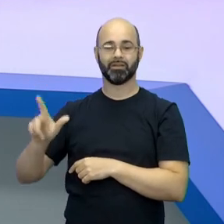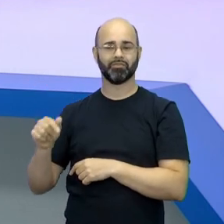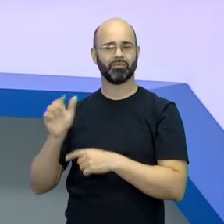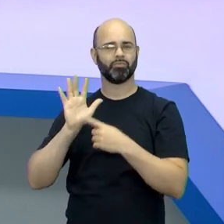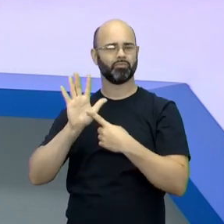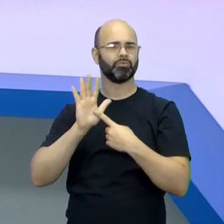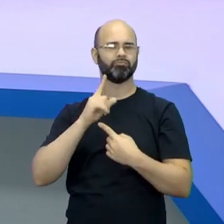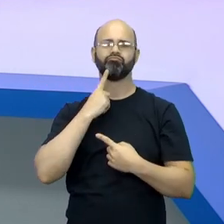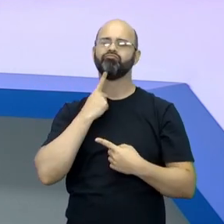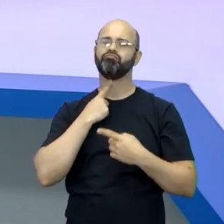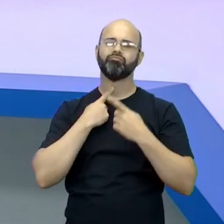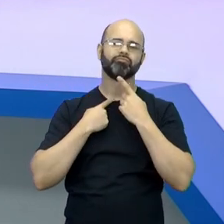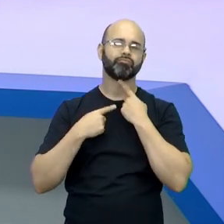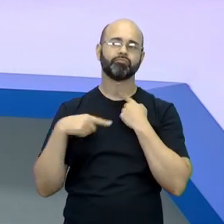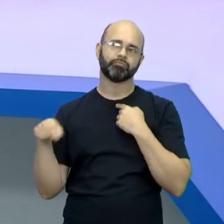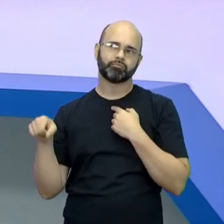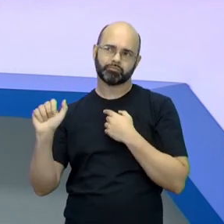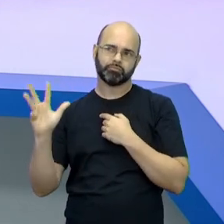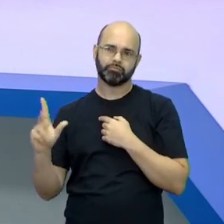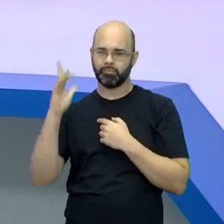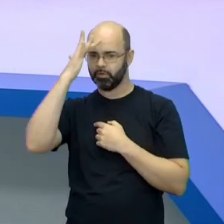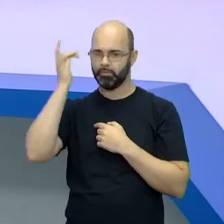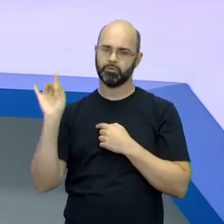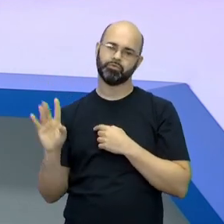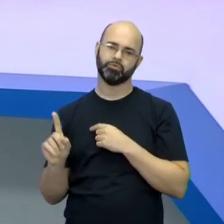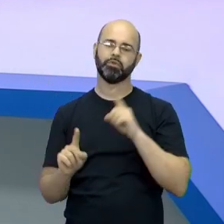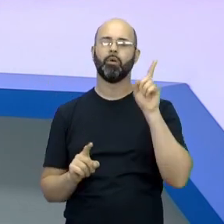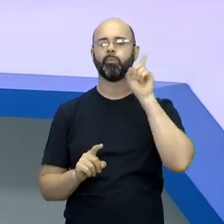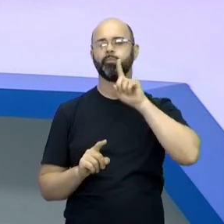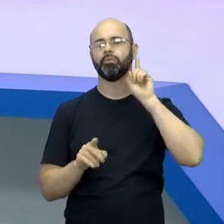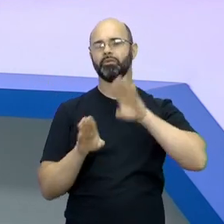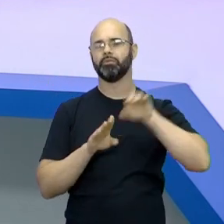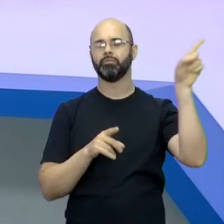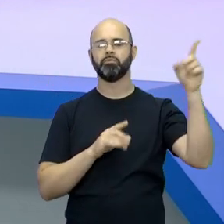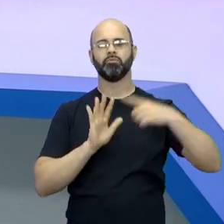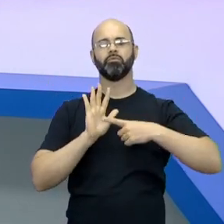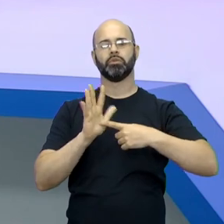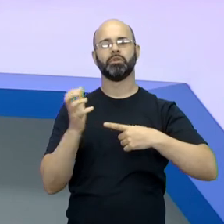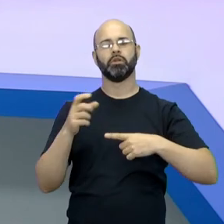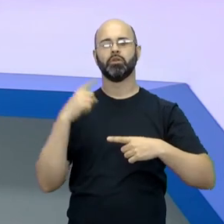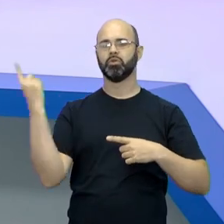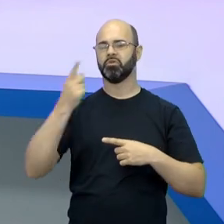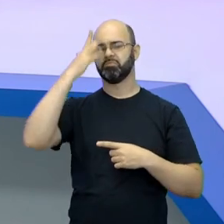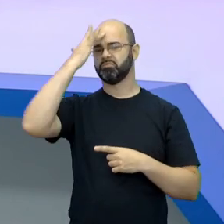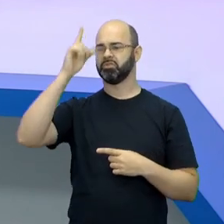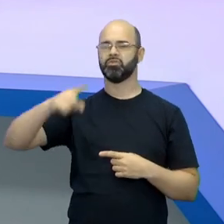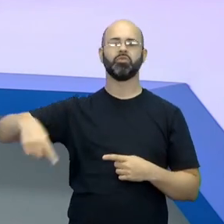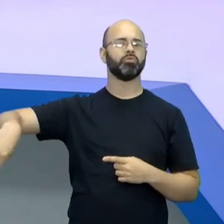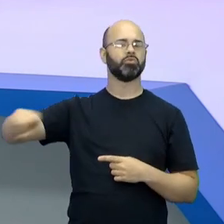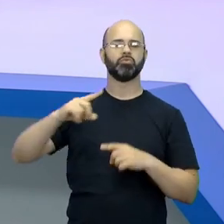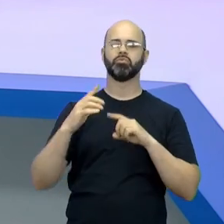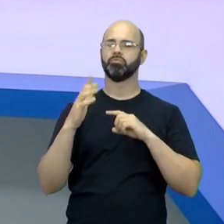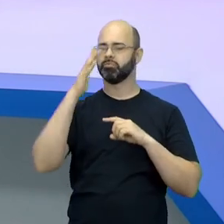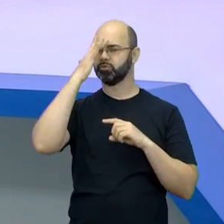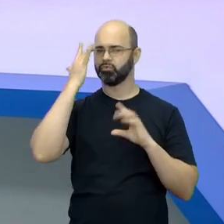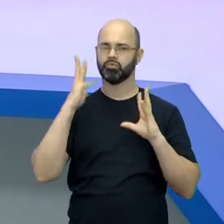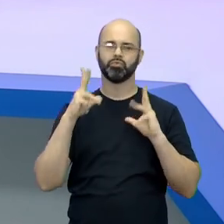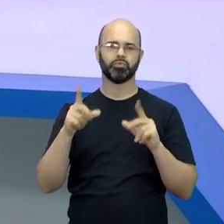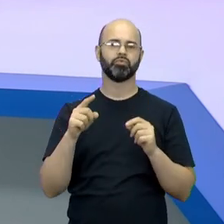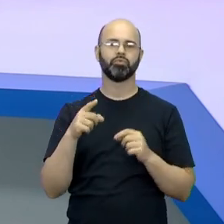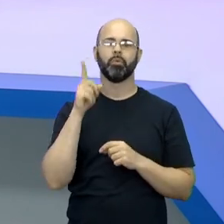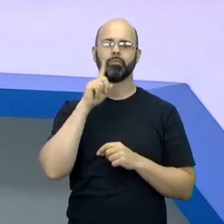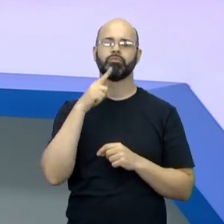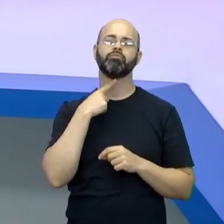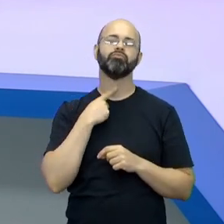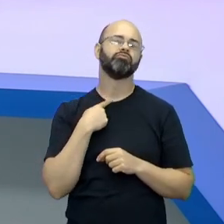muito. Aliás, não só o africano, né? O americano, nessa época, gostava de mostrar que todo mundo queria ser americano, né? Então, eu vejo o seu jeito